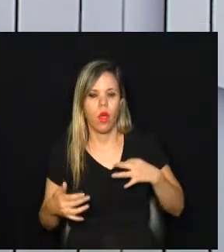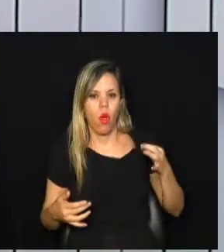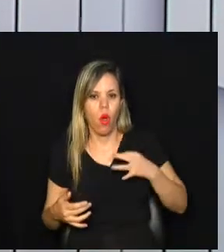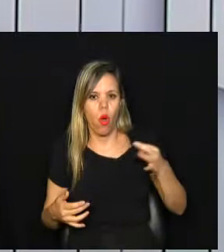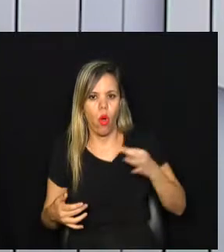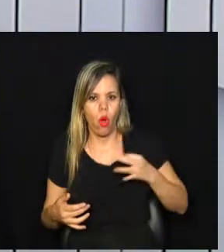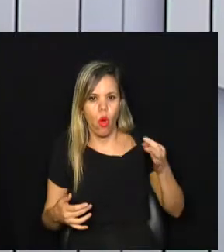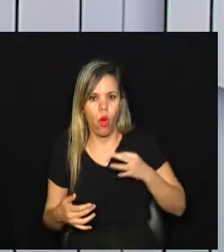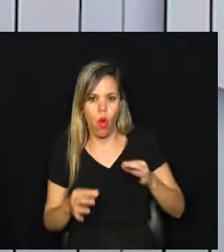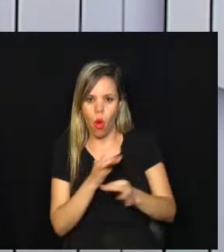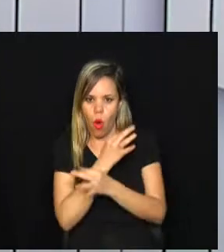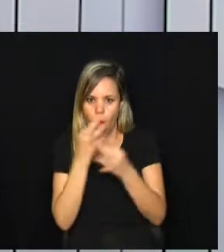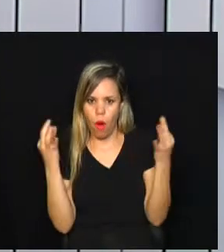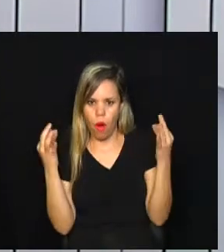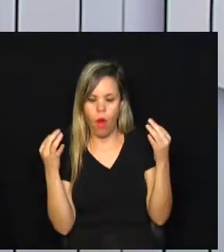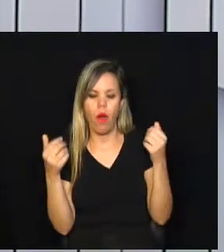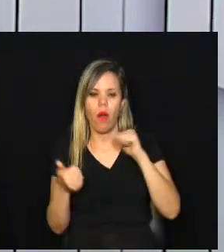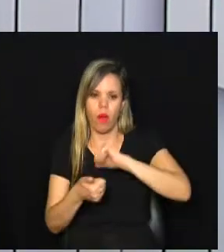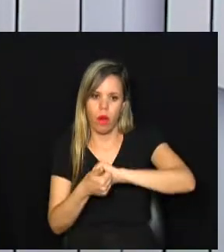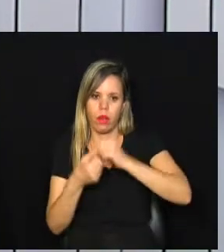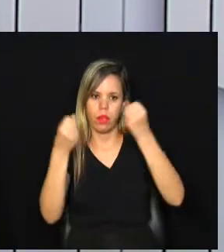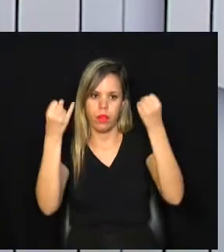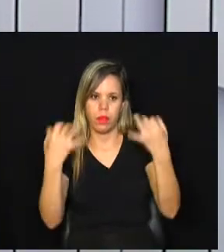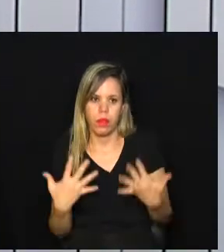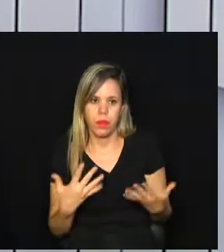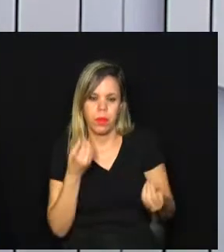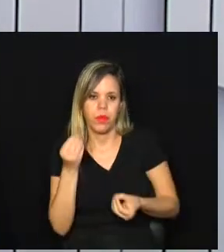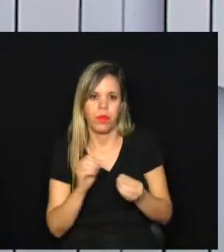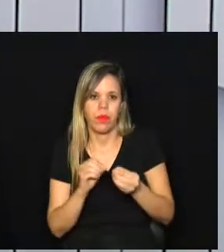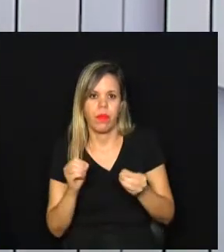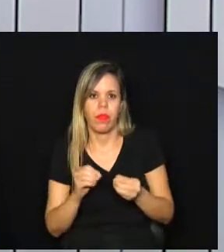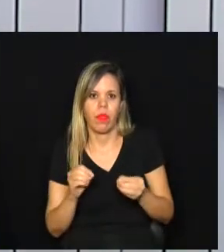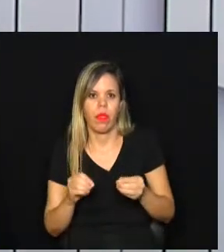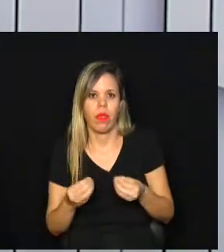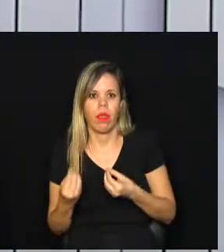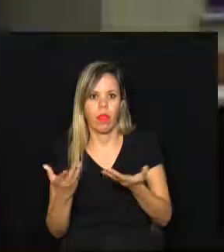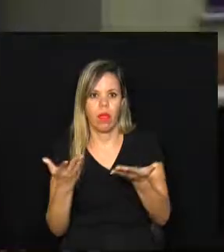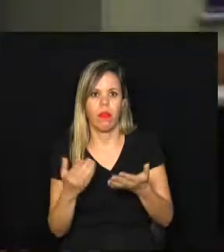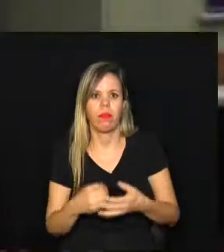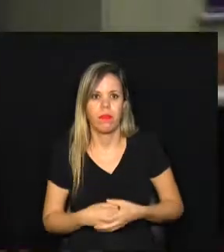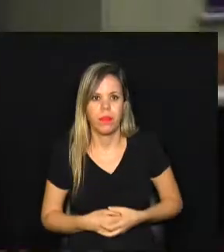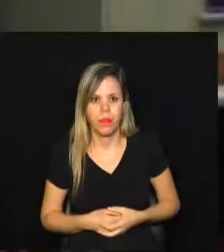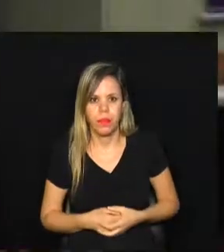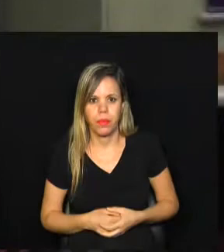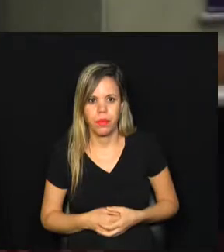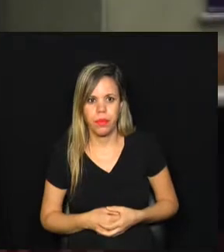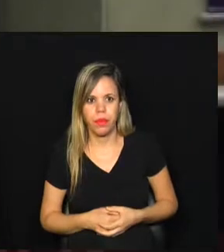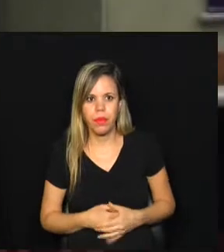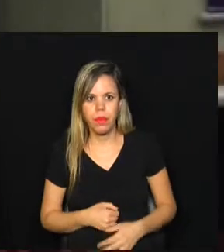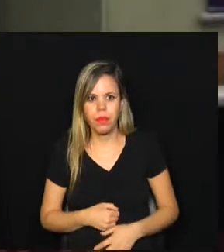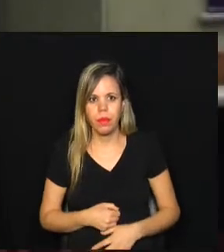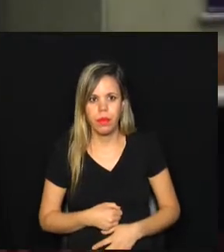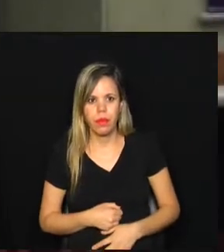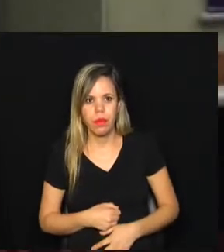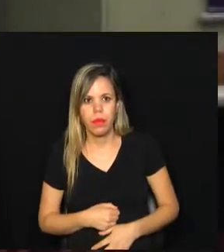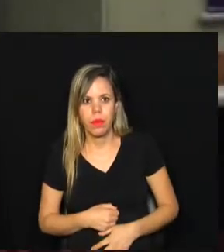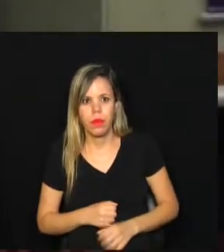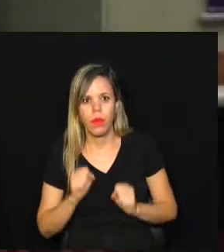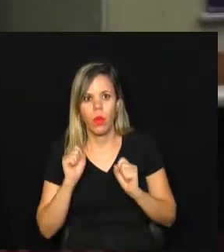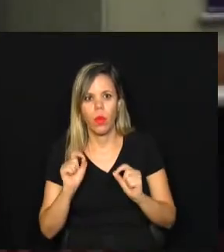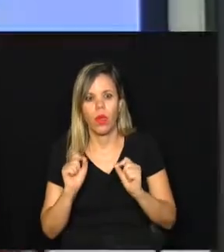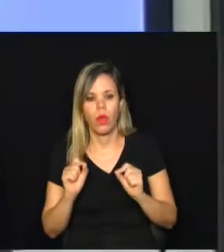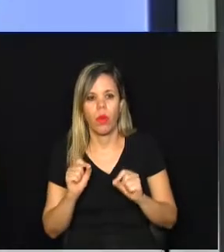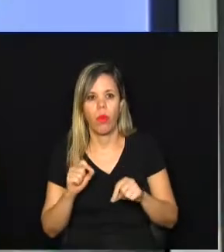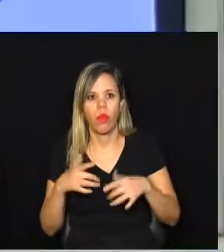em bom estado e explicou como será a logística da campanha. O que eu posso doar?